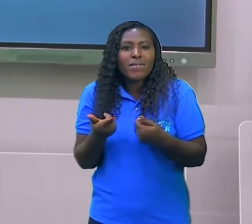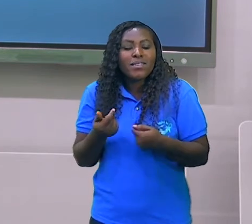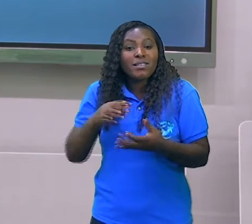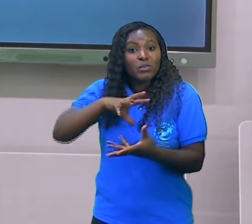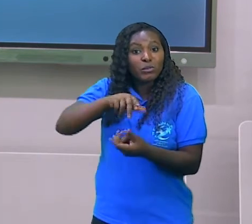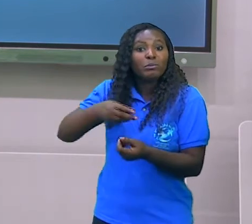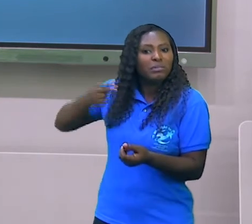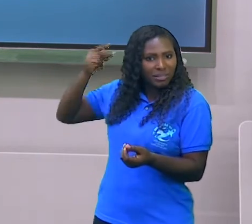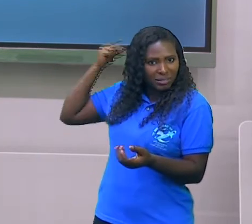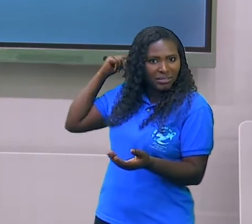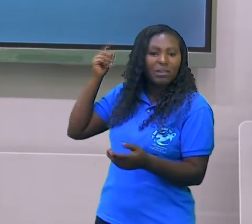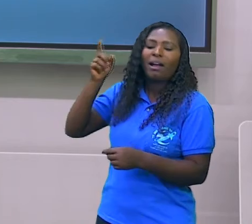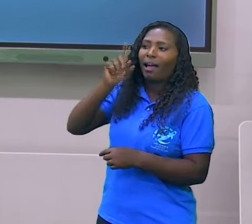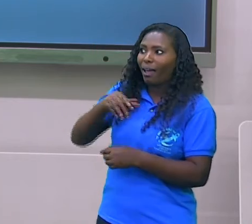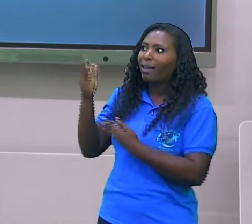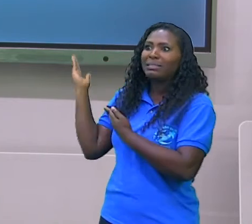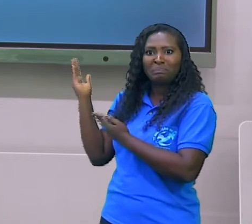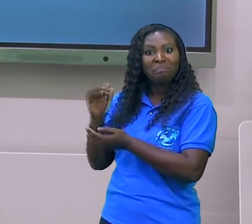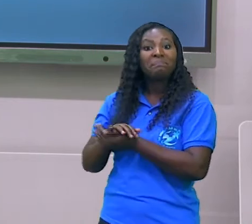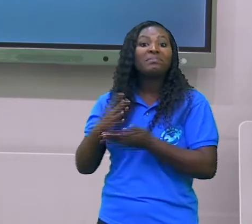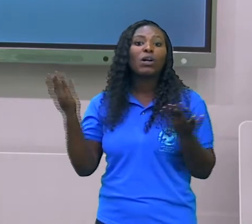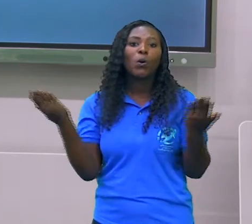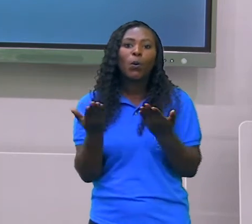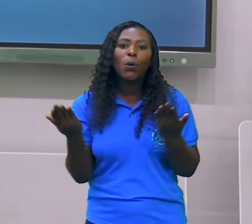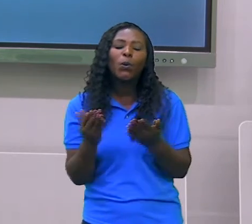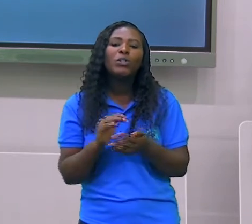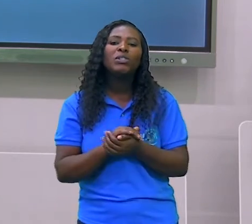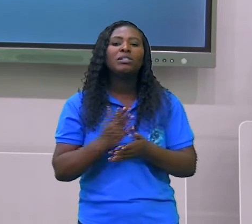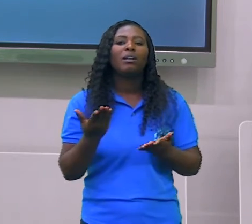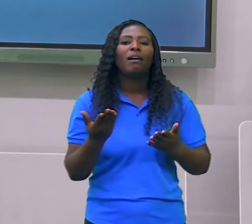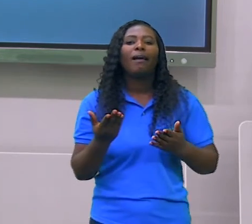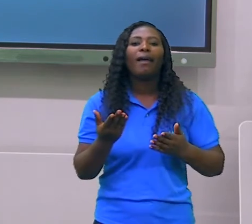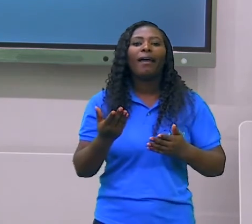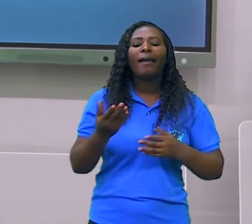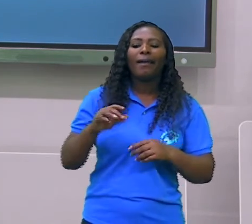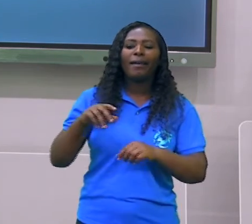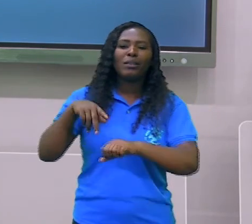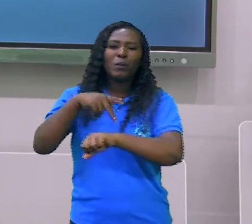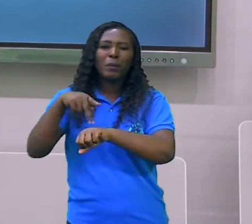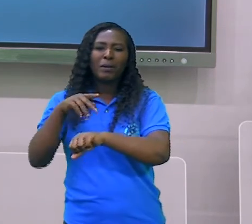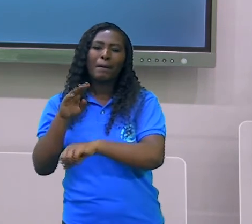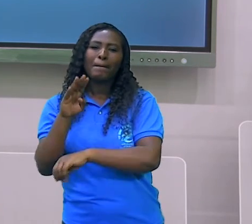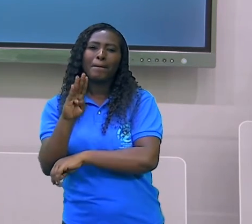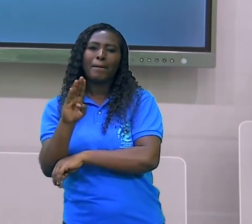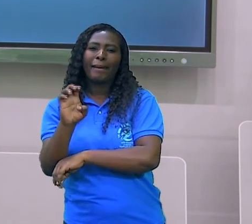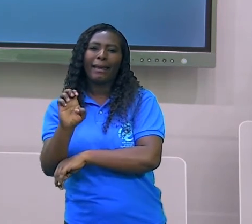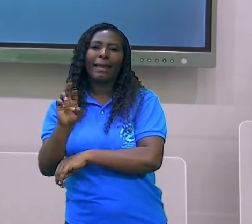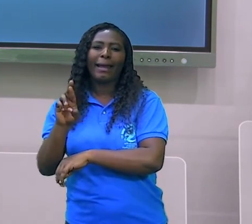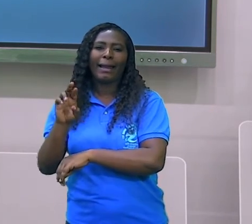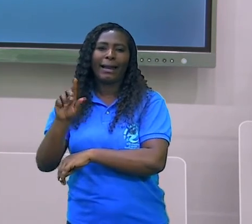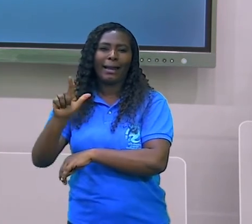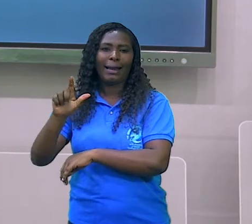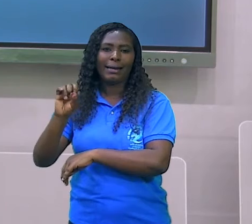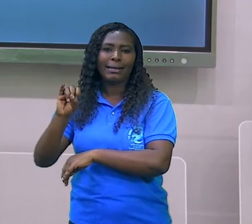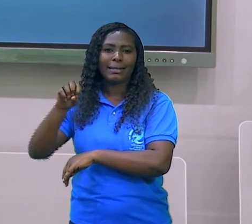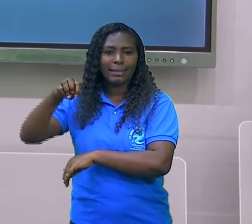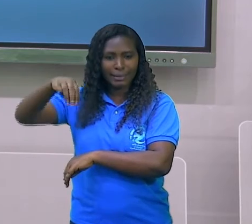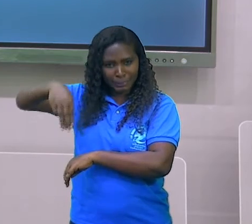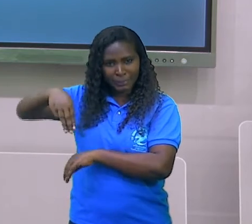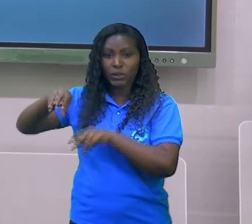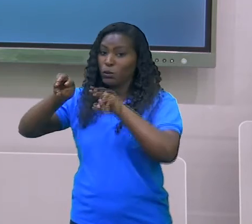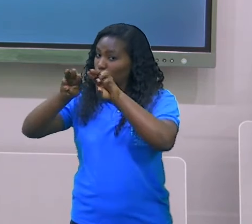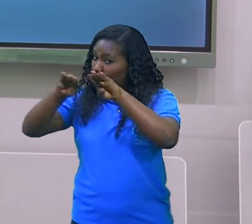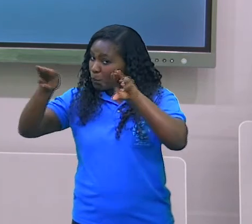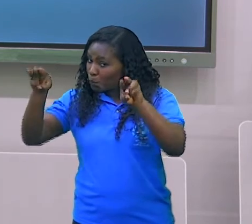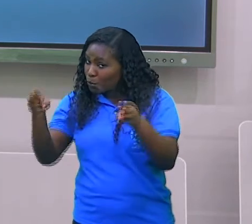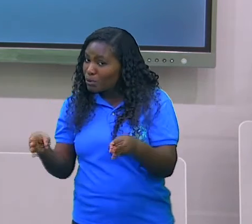foi reconstruído no Museu Real de Berlim. Nós vamos ver algumas imagens do mapa da região